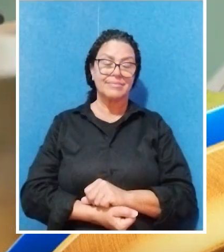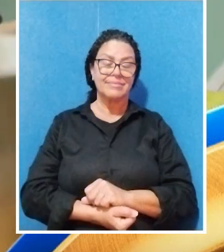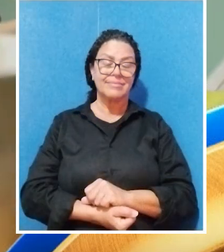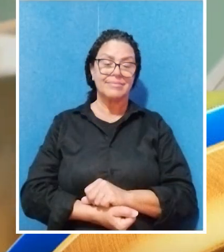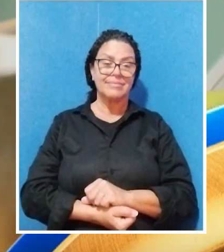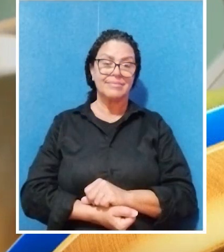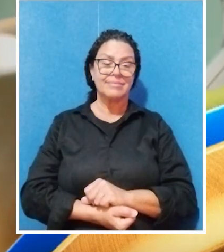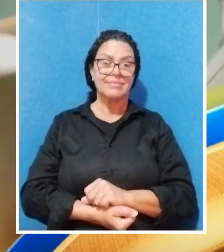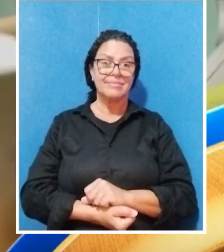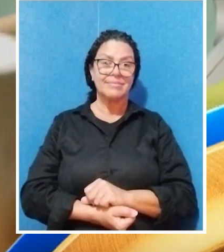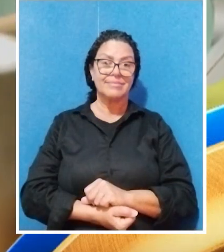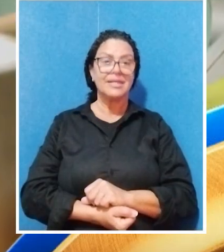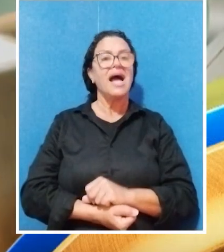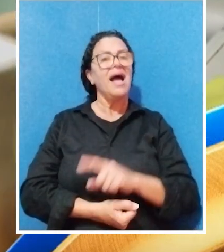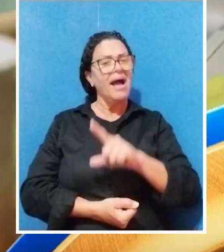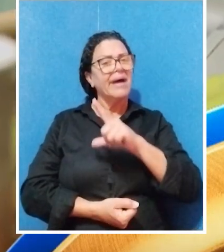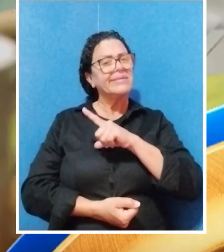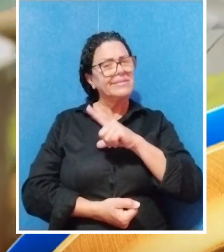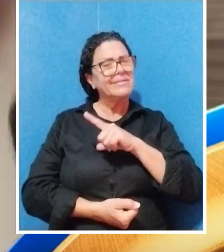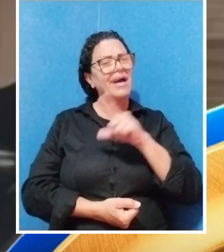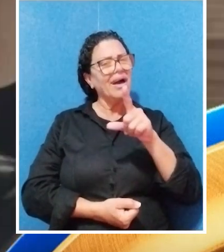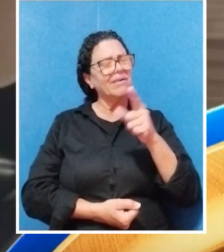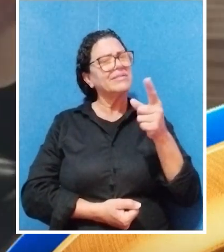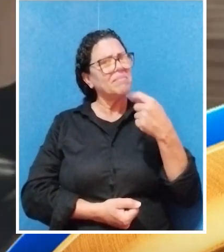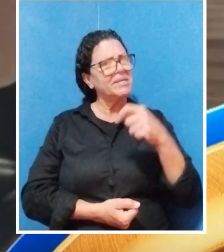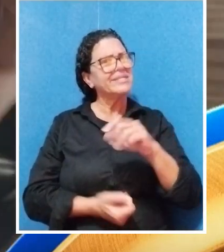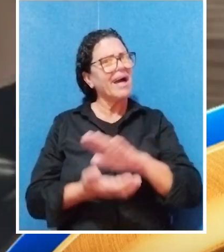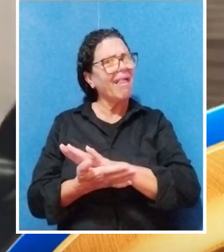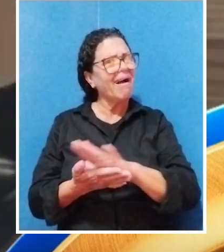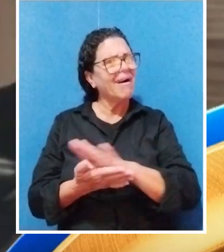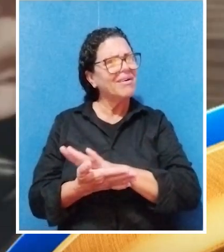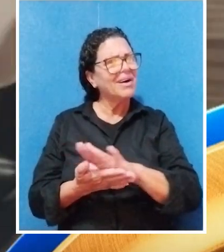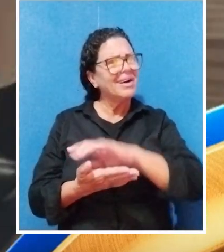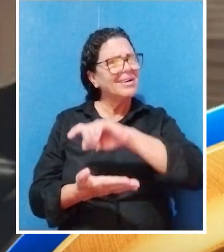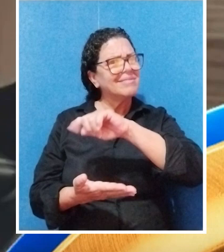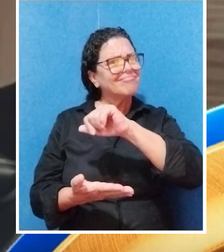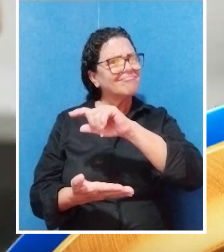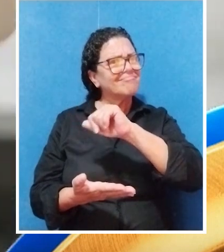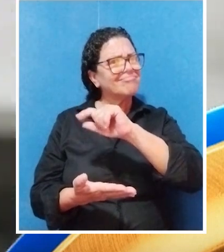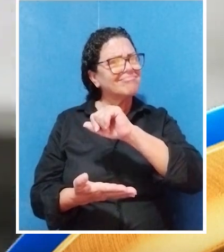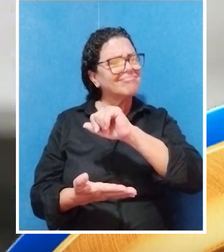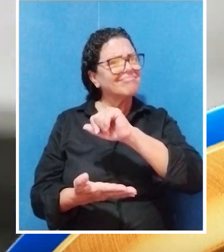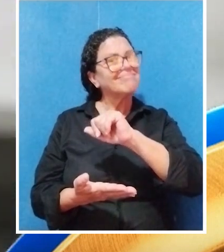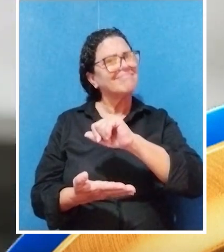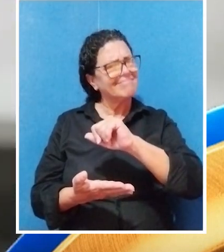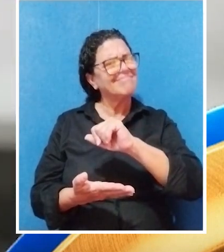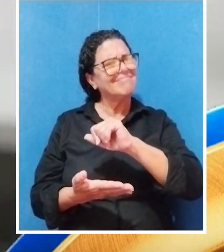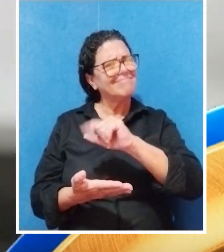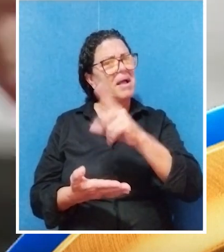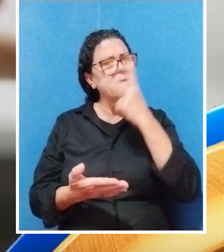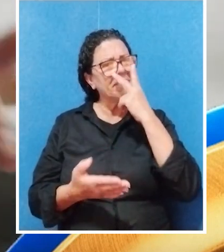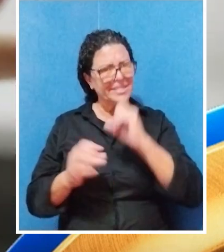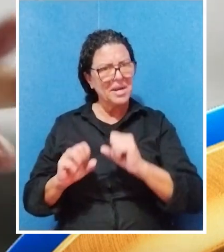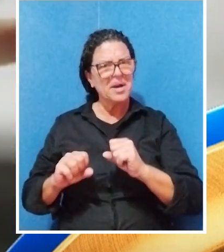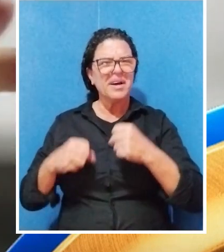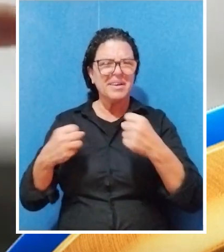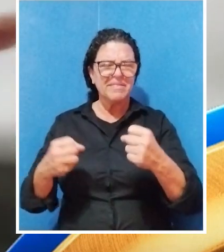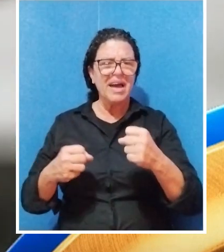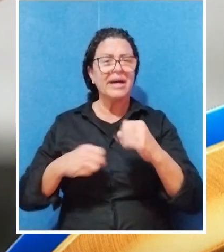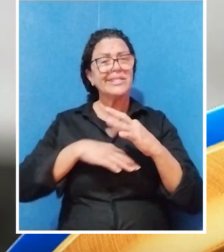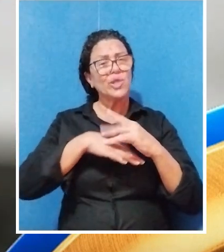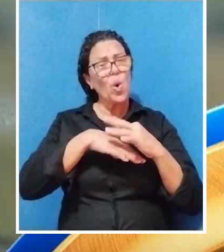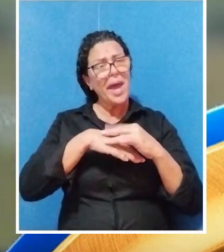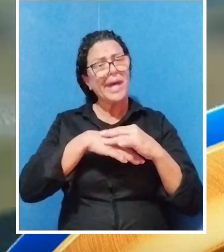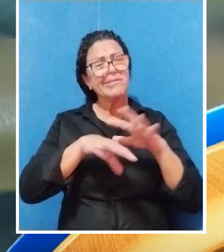E aí, talvez seja um sinal de que você deva lavar a louça. A limpeza atua como uma defesa